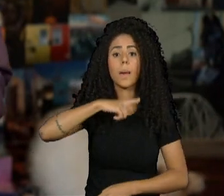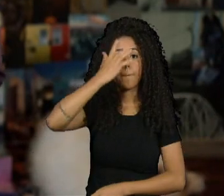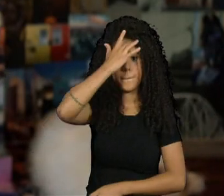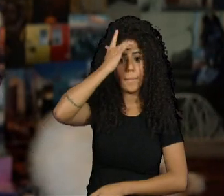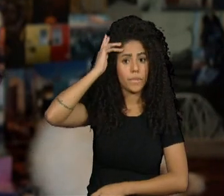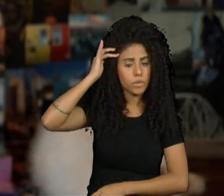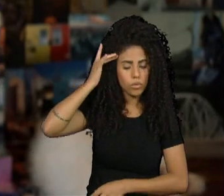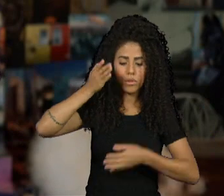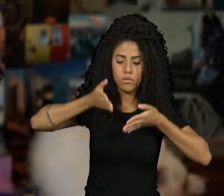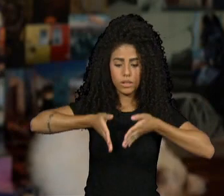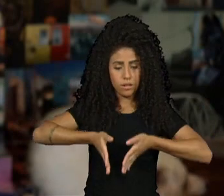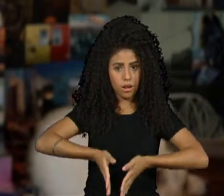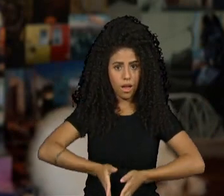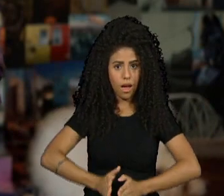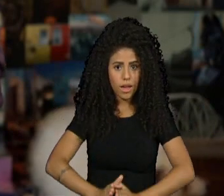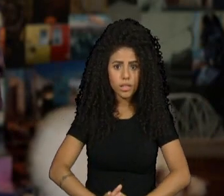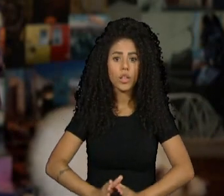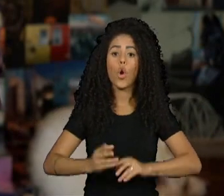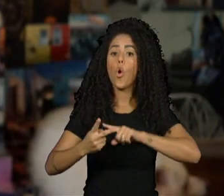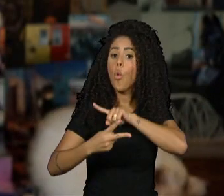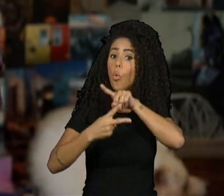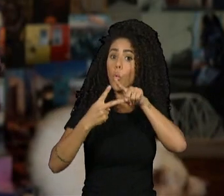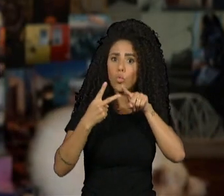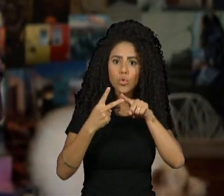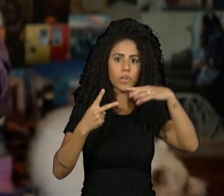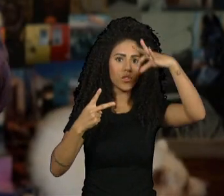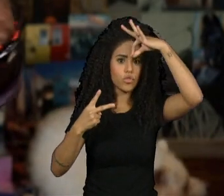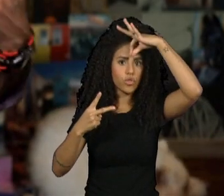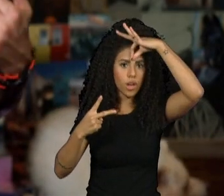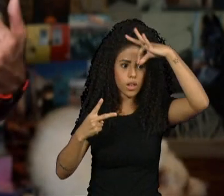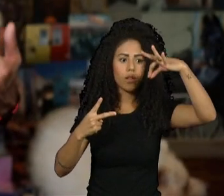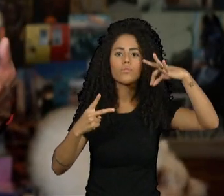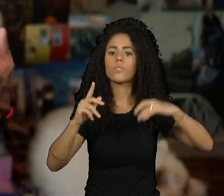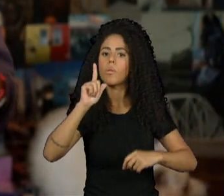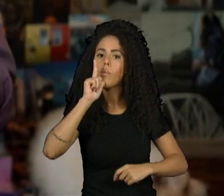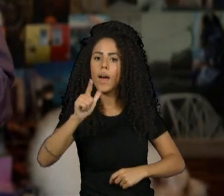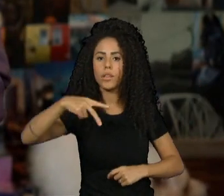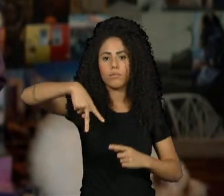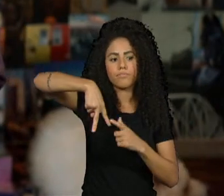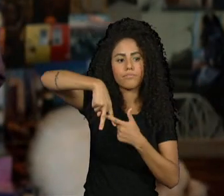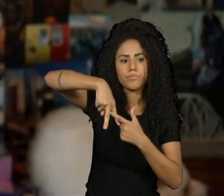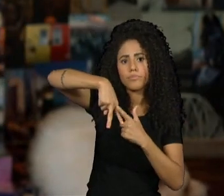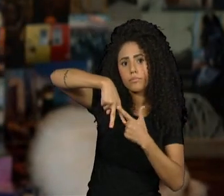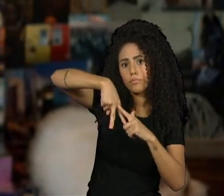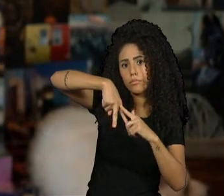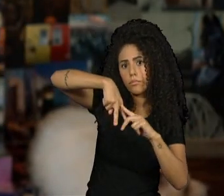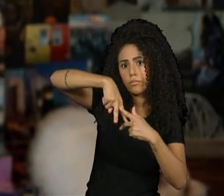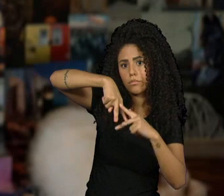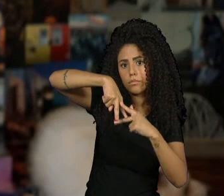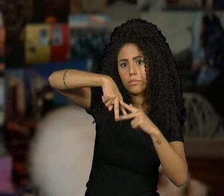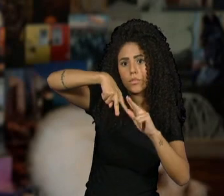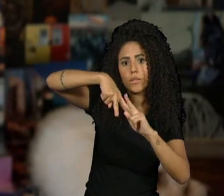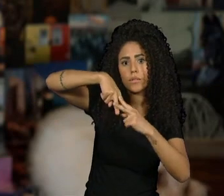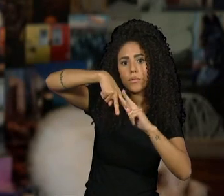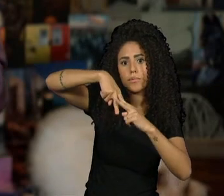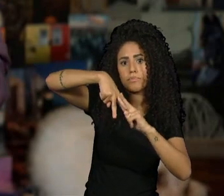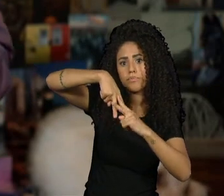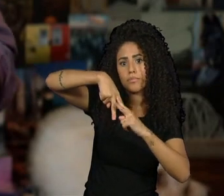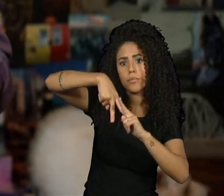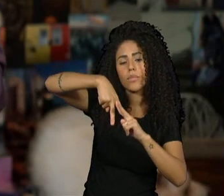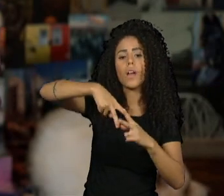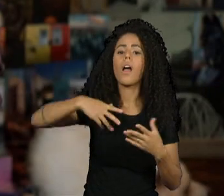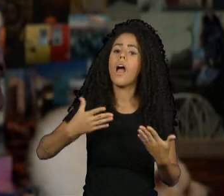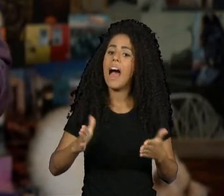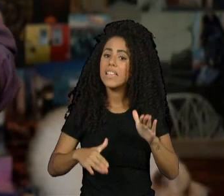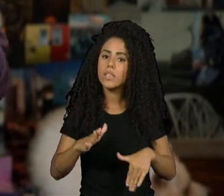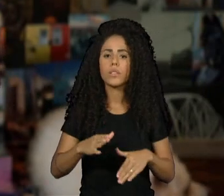que nascem até com as duas genitálias. Há outros casos de pessoas que nascem com uma genitália de um